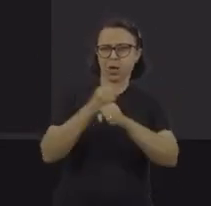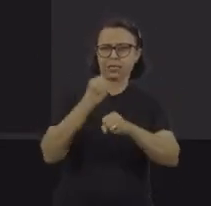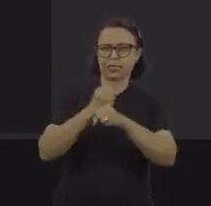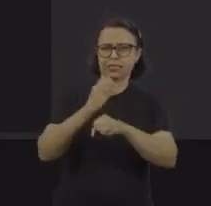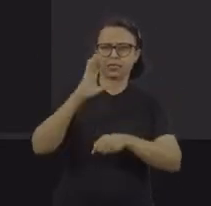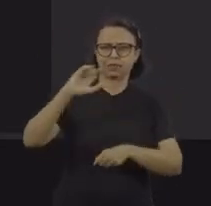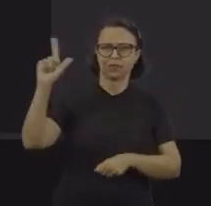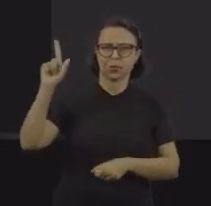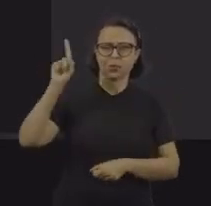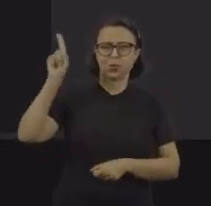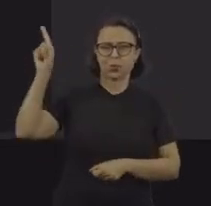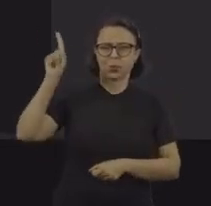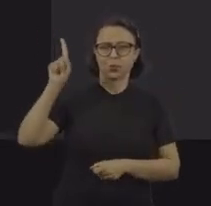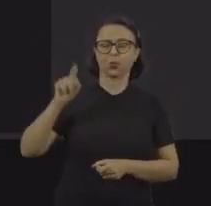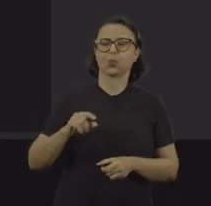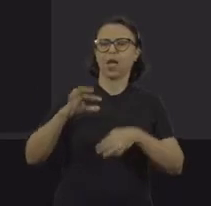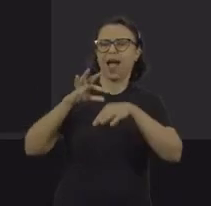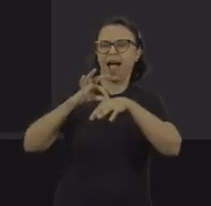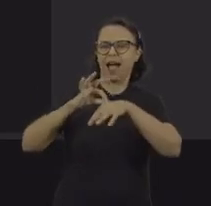na Bahia.